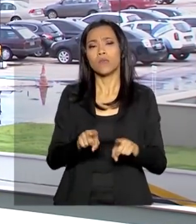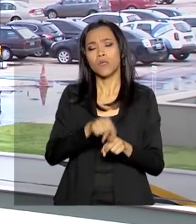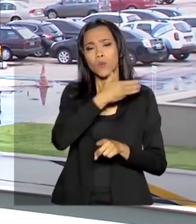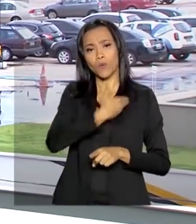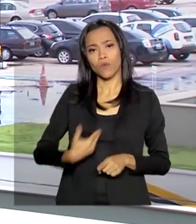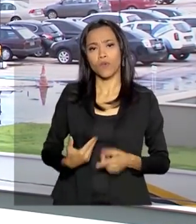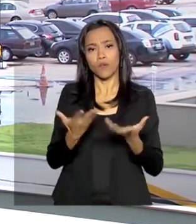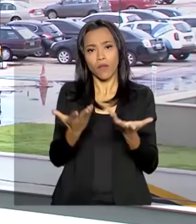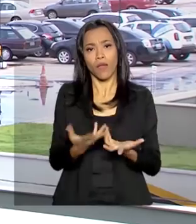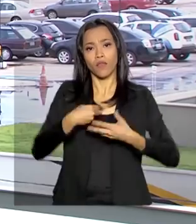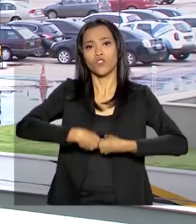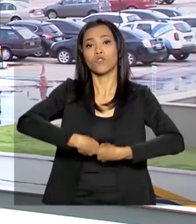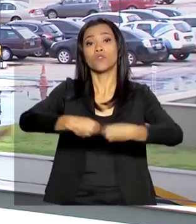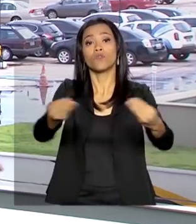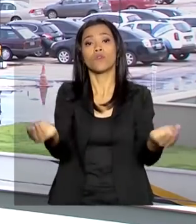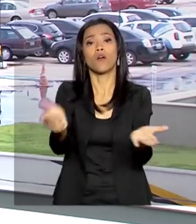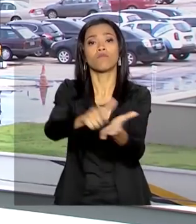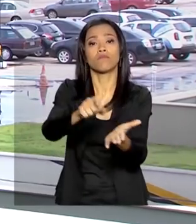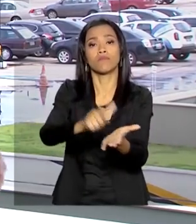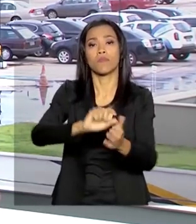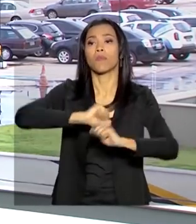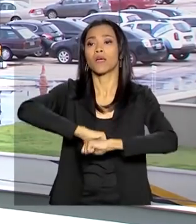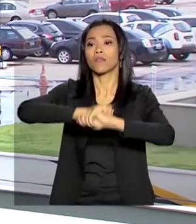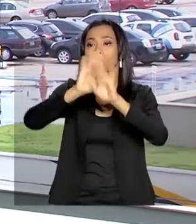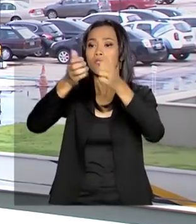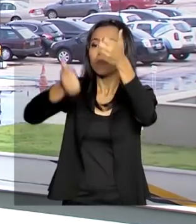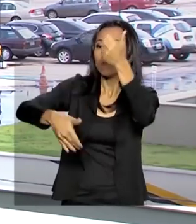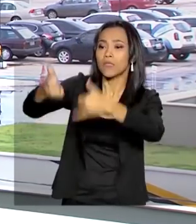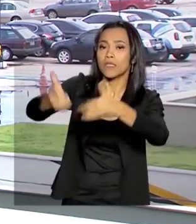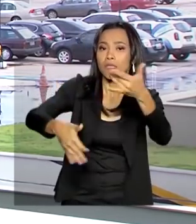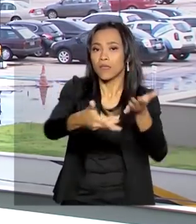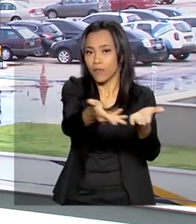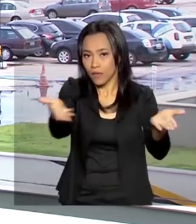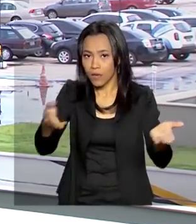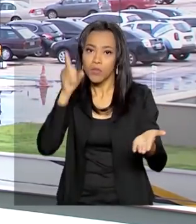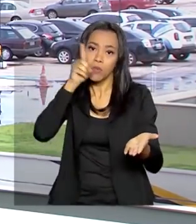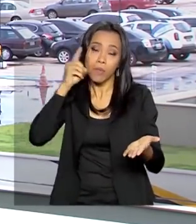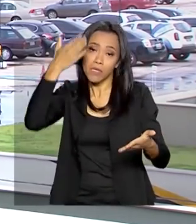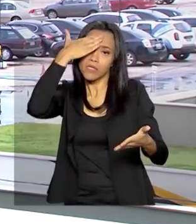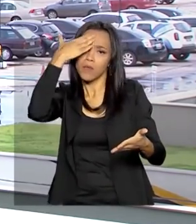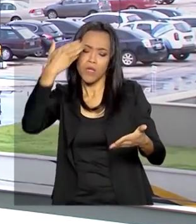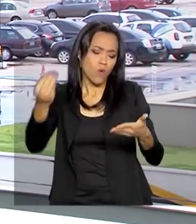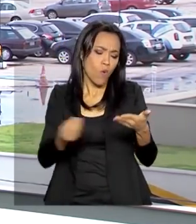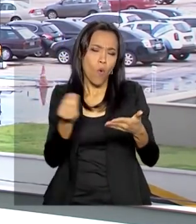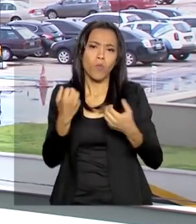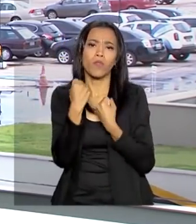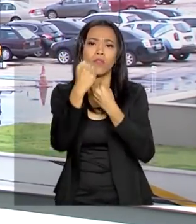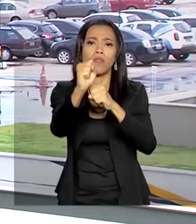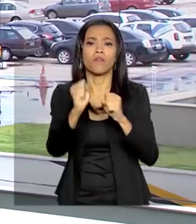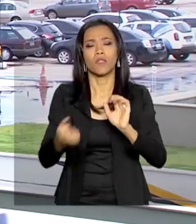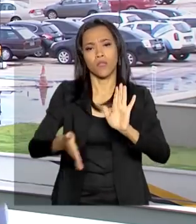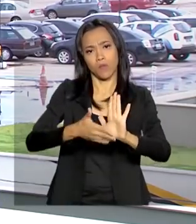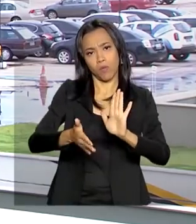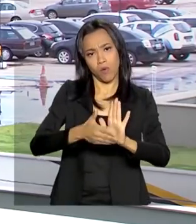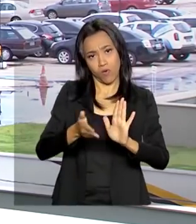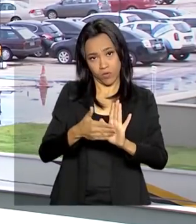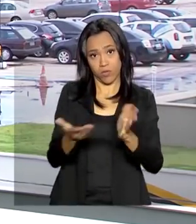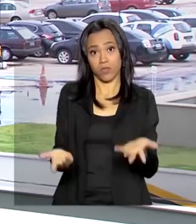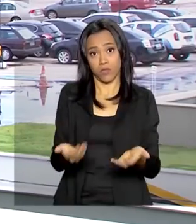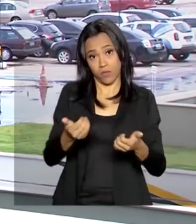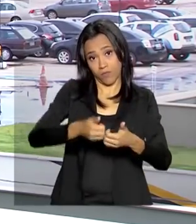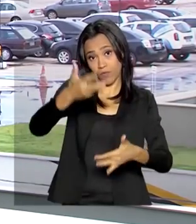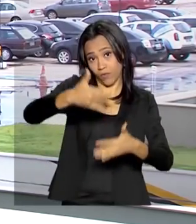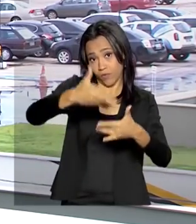material informativo aí que ficaria disponível para os deputados defenderem a reforma da previdência também nas redes sociais.